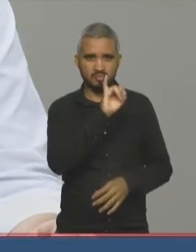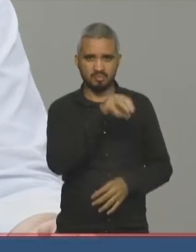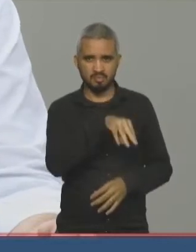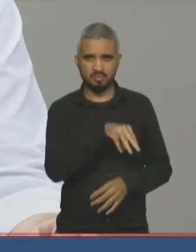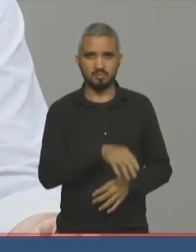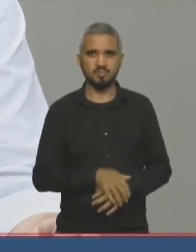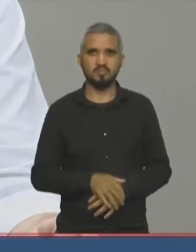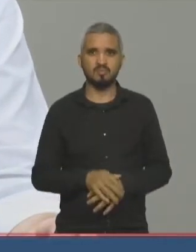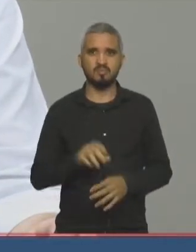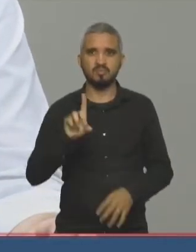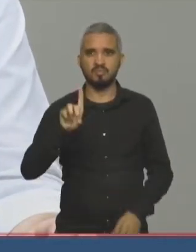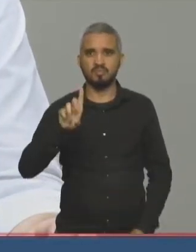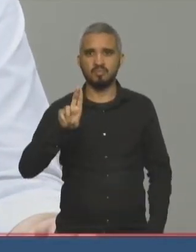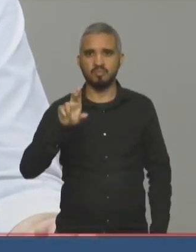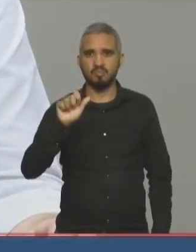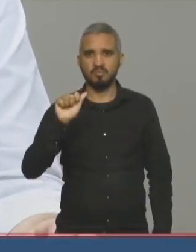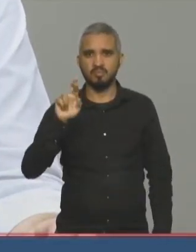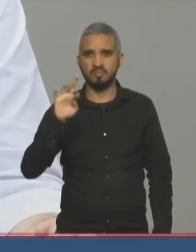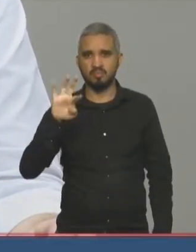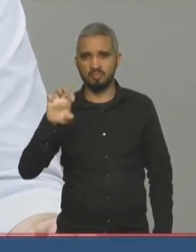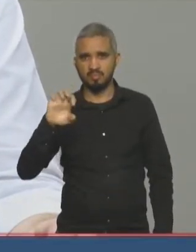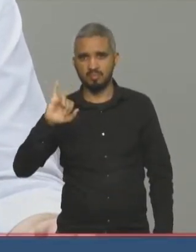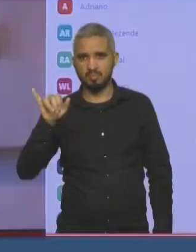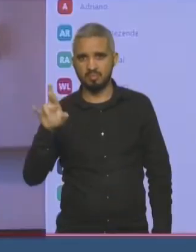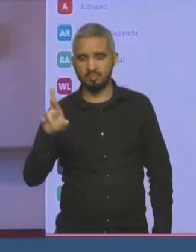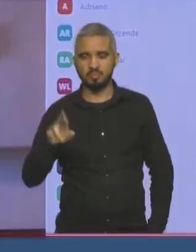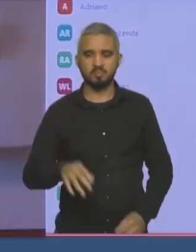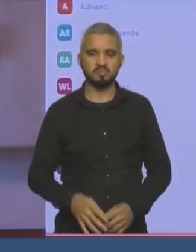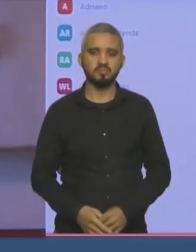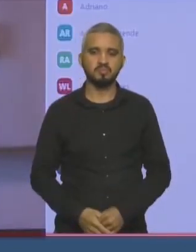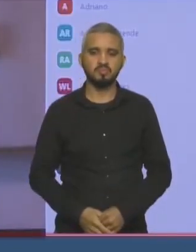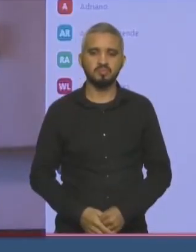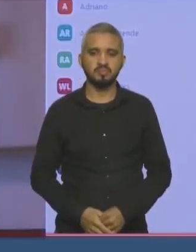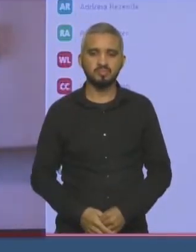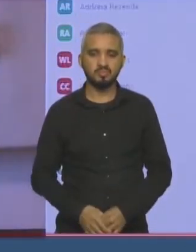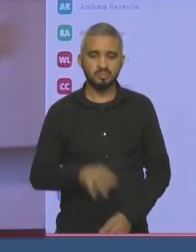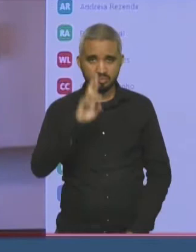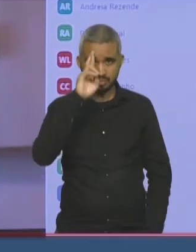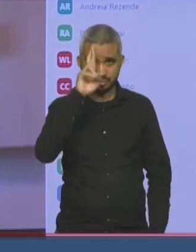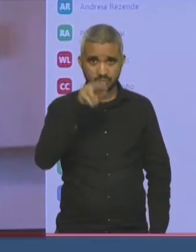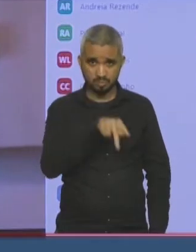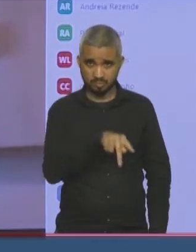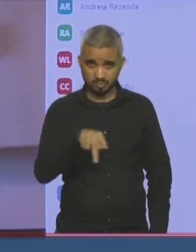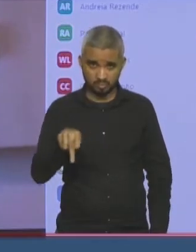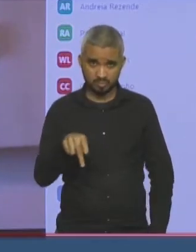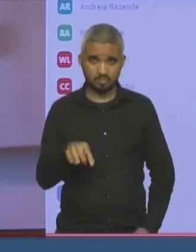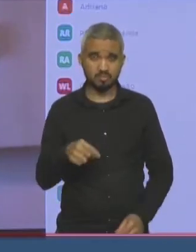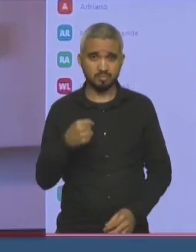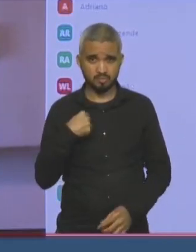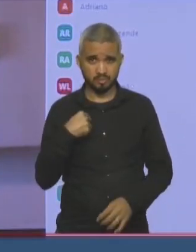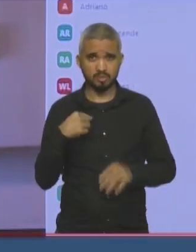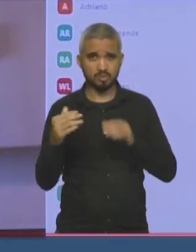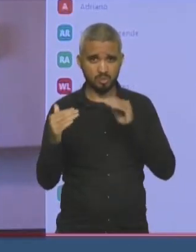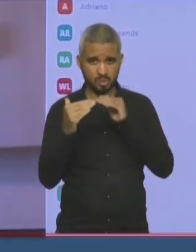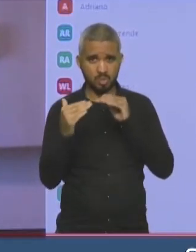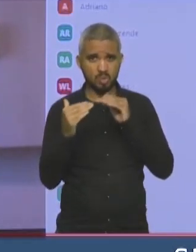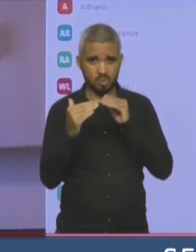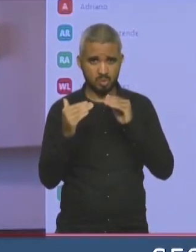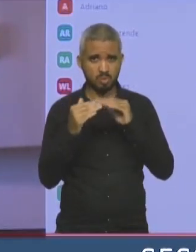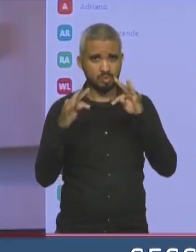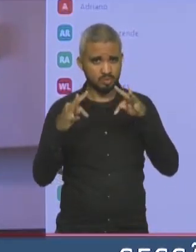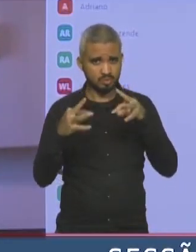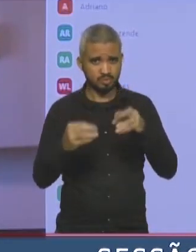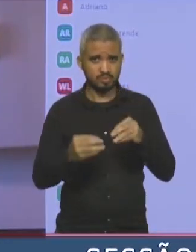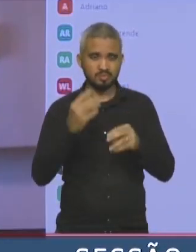Sr. Presidente, eu adifico aí as palavras de todos os deputados e deputadas no sentido de